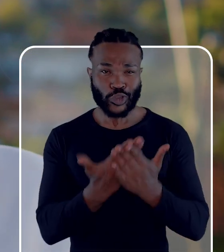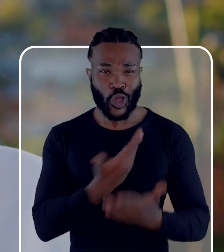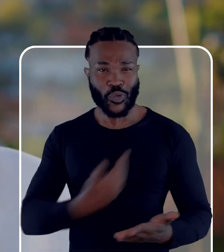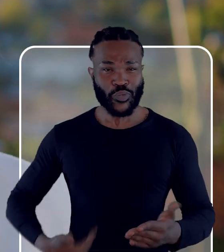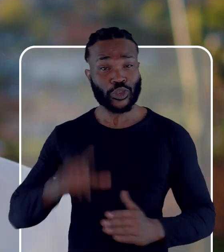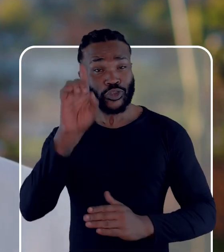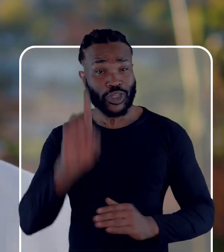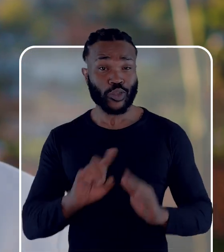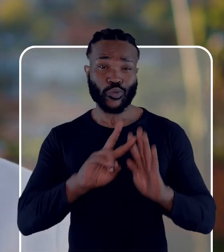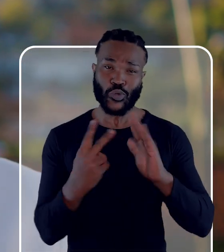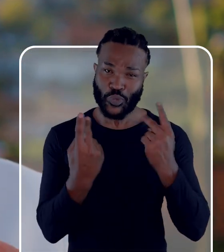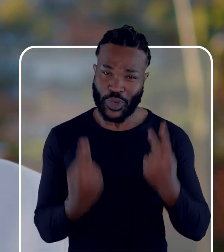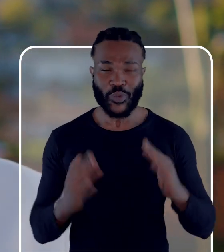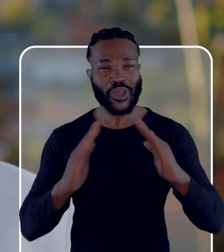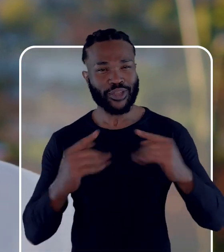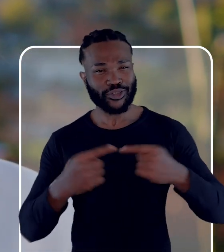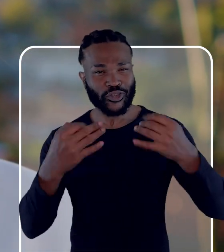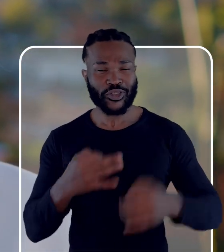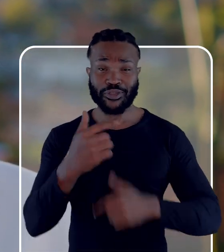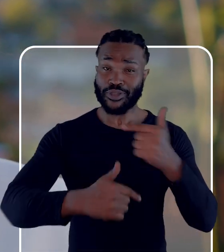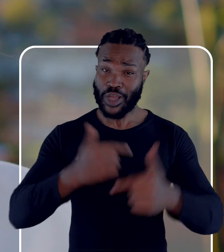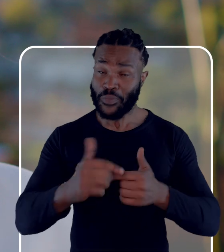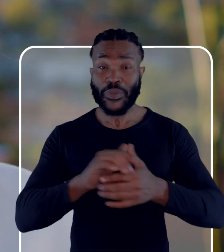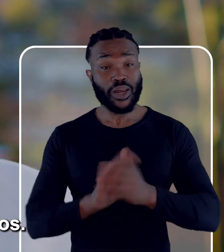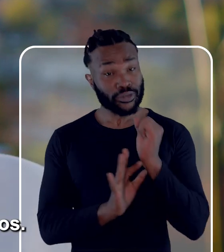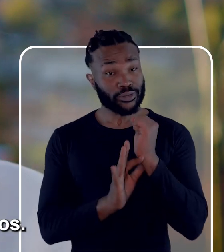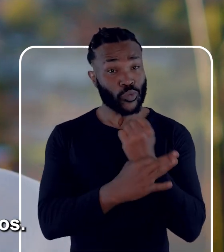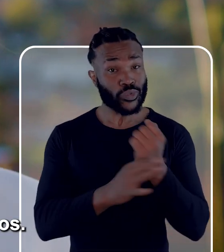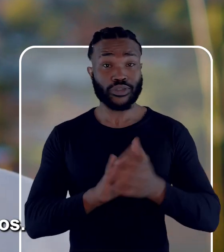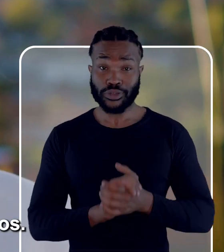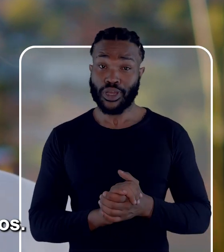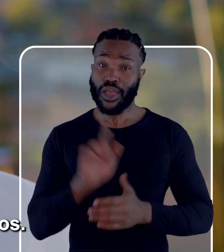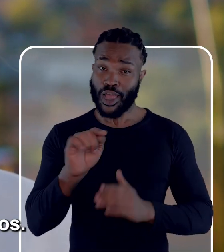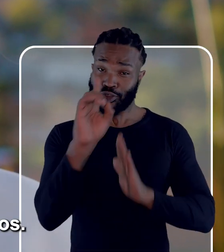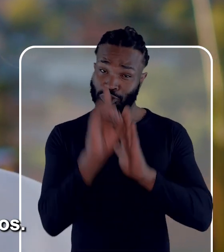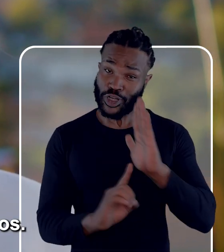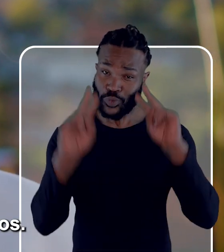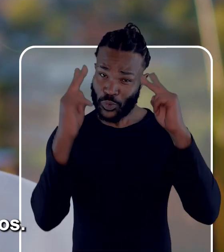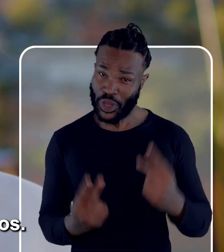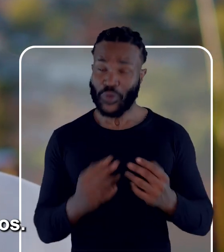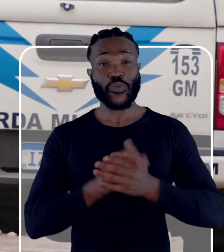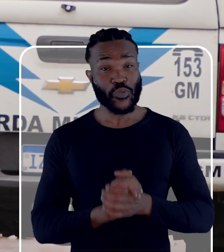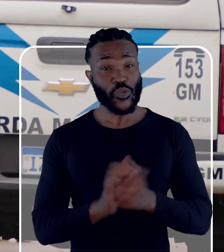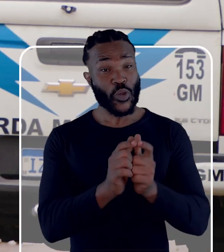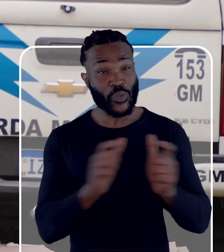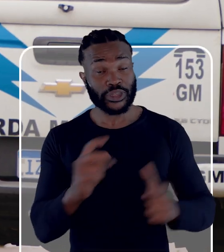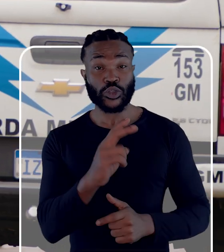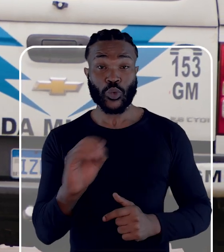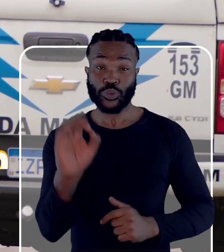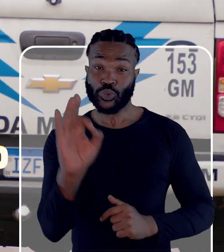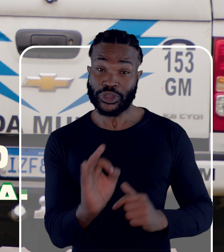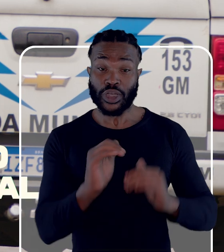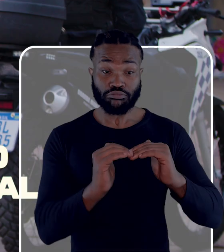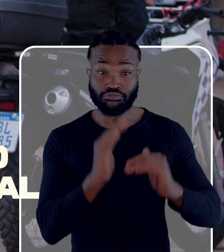pública é direitos humanos. Uma moradia digna, emprego, trabalho. A segurança pública é direitos humanos. Vamos ampliar